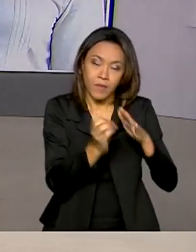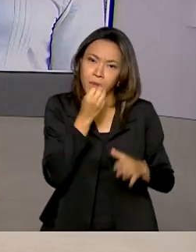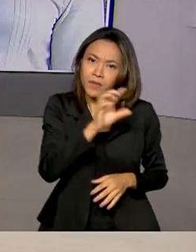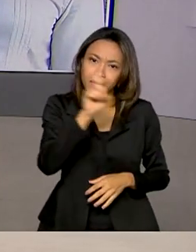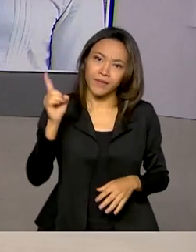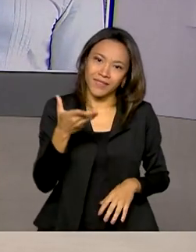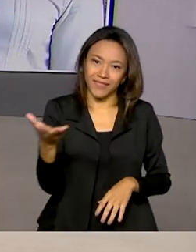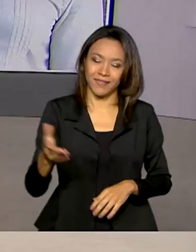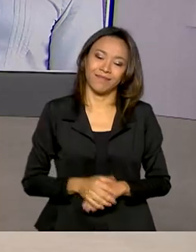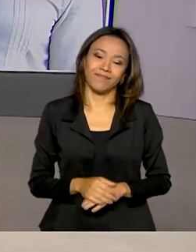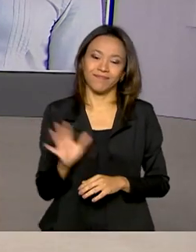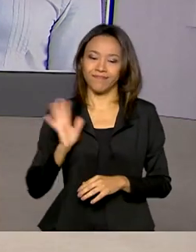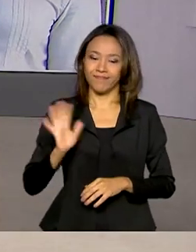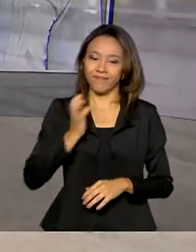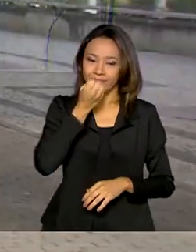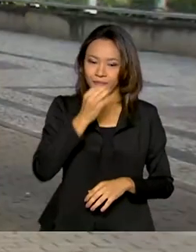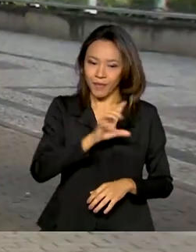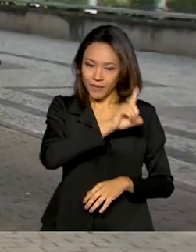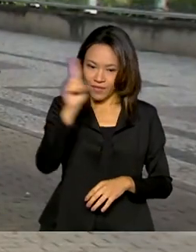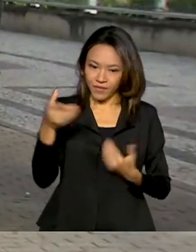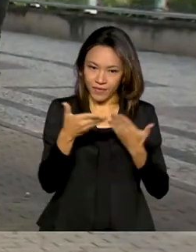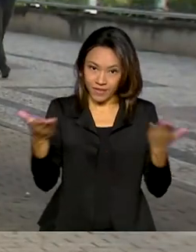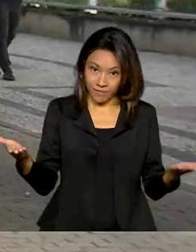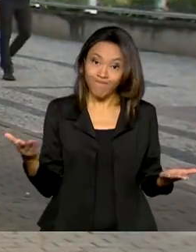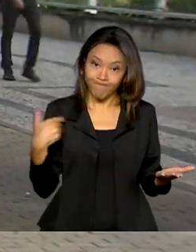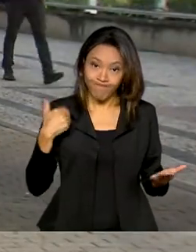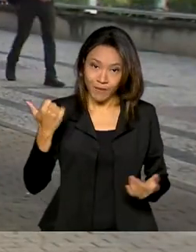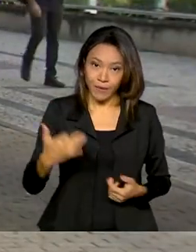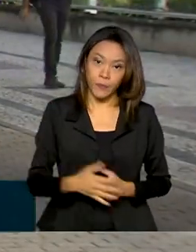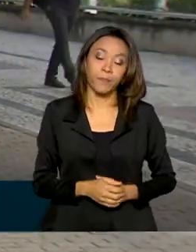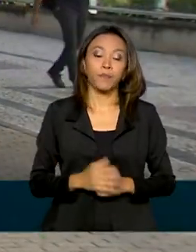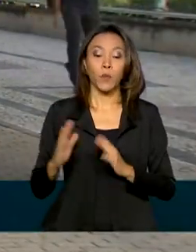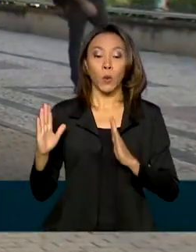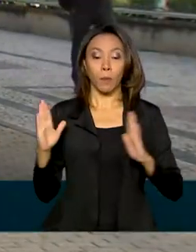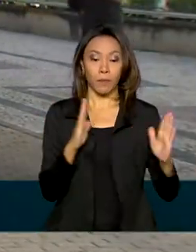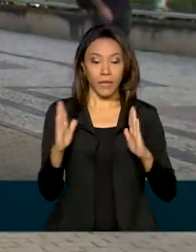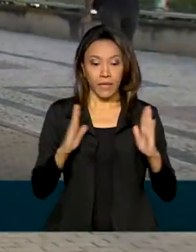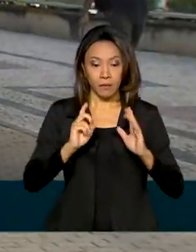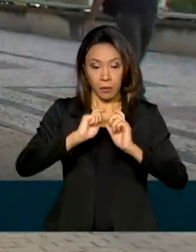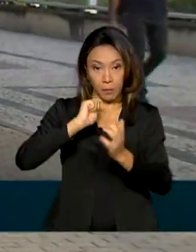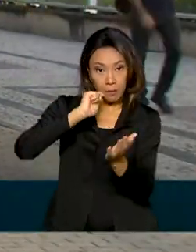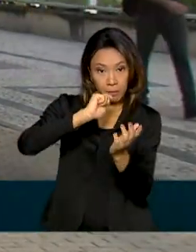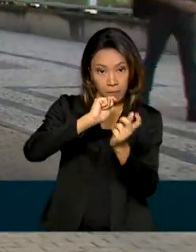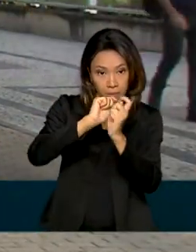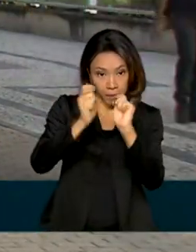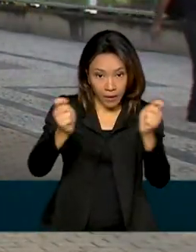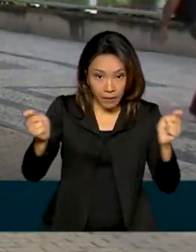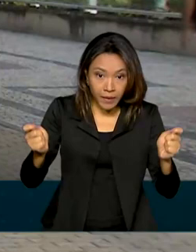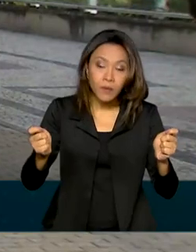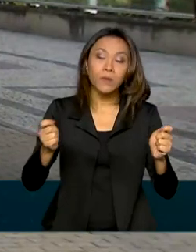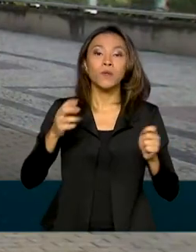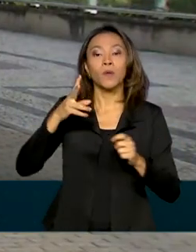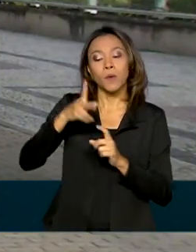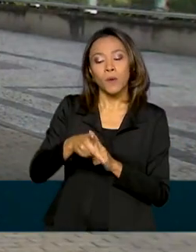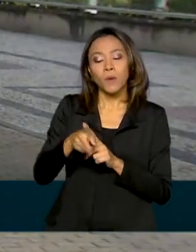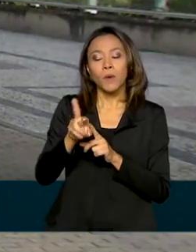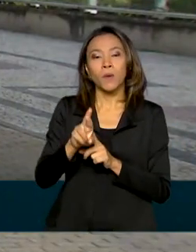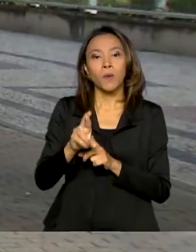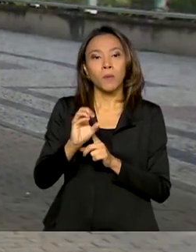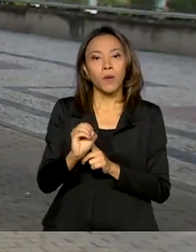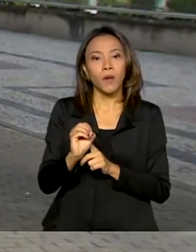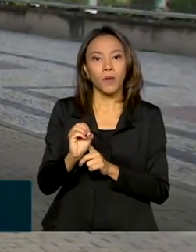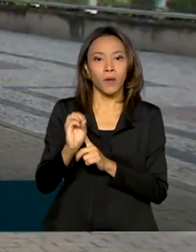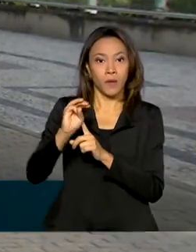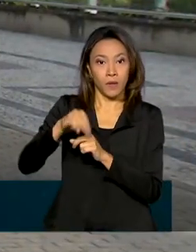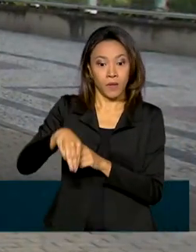Oi, Daniela, bom dia para você e bom dia a todos. Explico sim, o prazo para o pagamento do Pronamp, o Programa Nacional de Apoio às